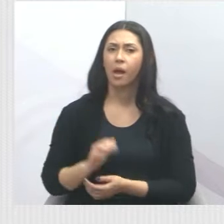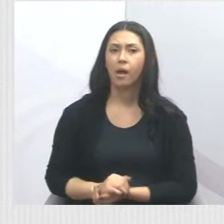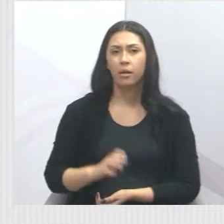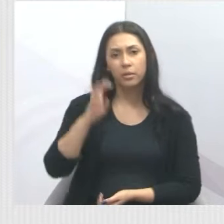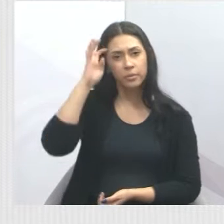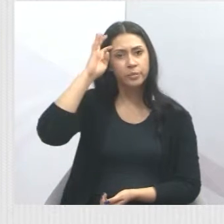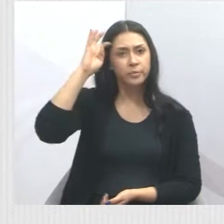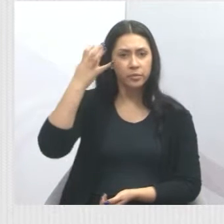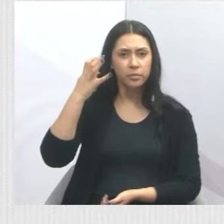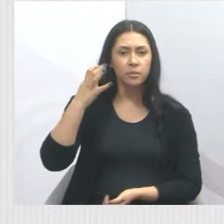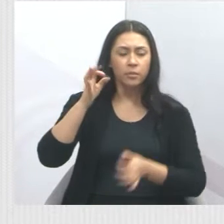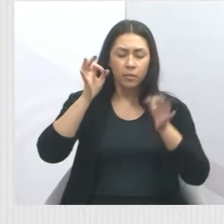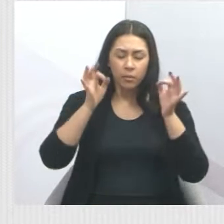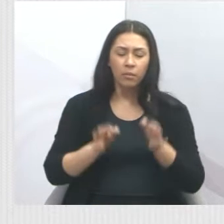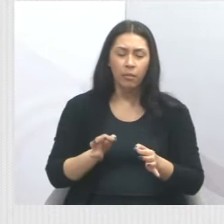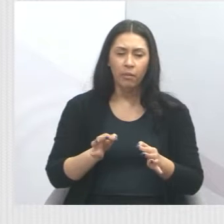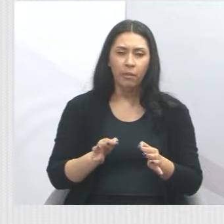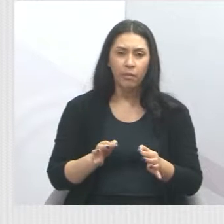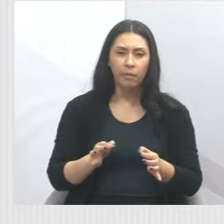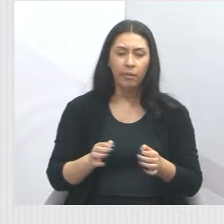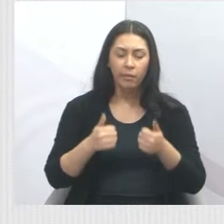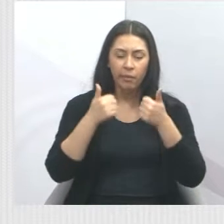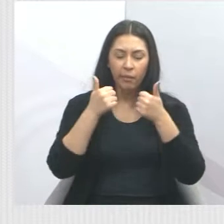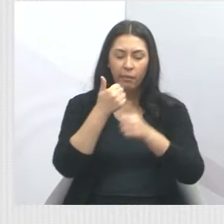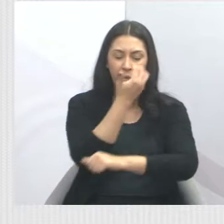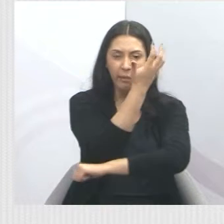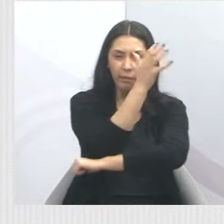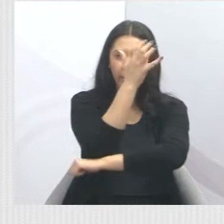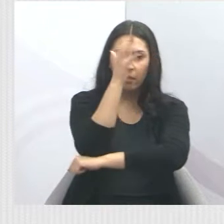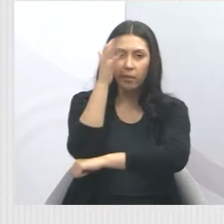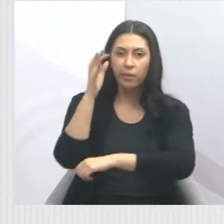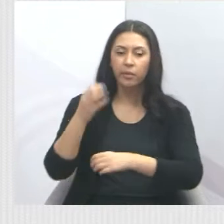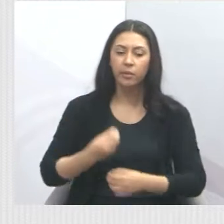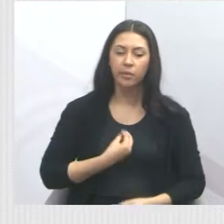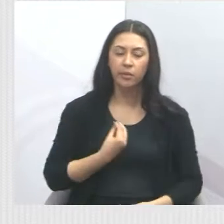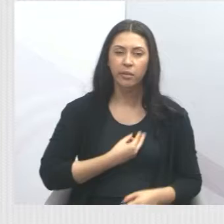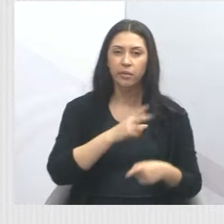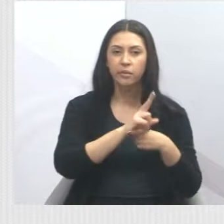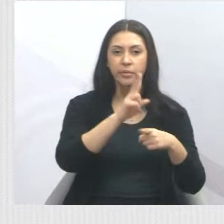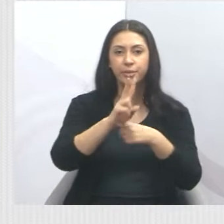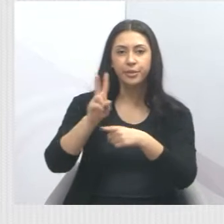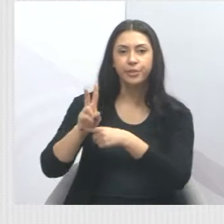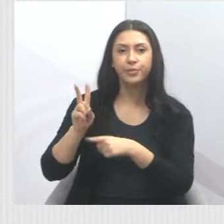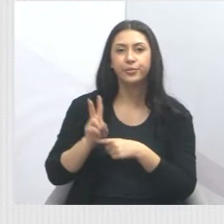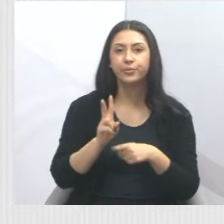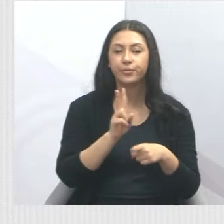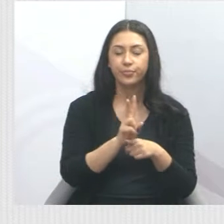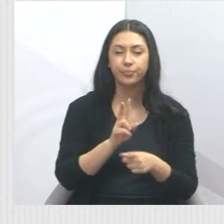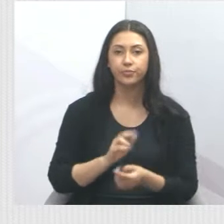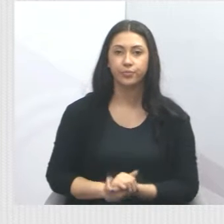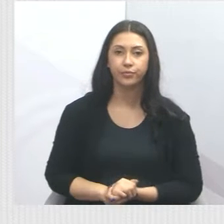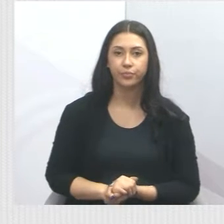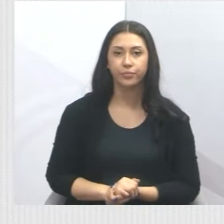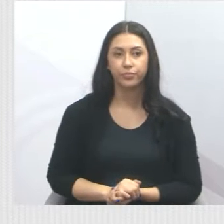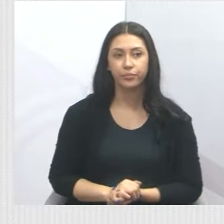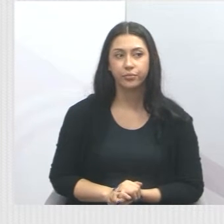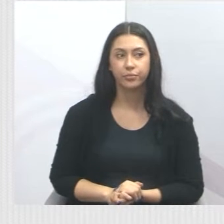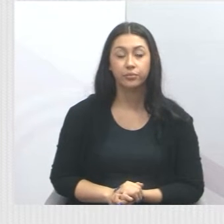limpa, sem cheiro, preservando o meio ambiente, a vida e a qualidade de vida das pessoas que lá estão.